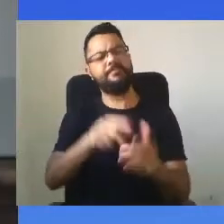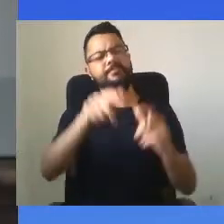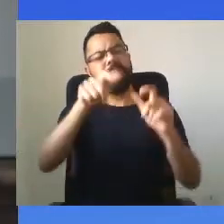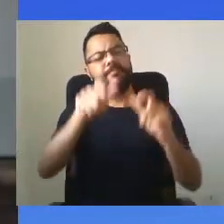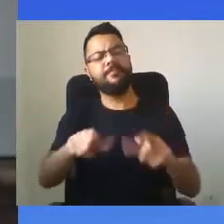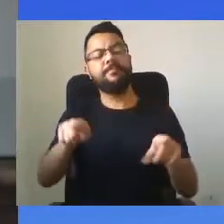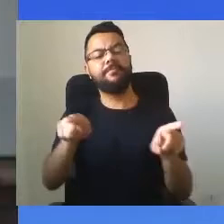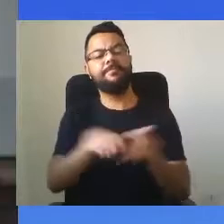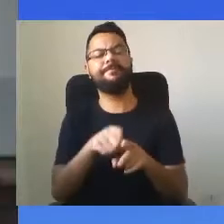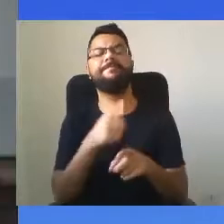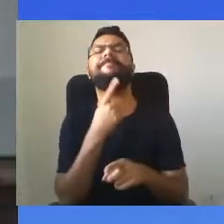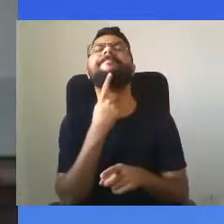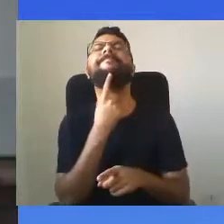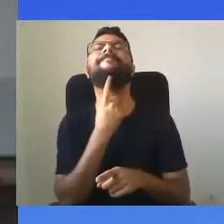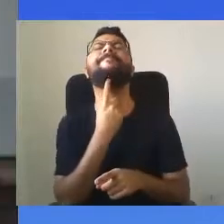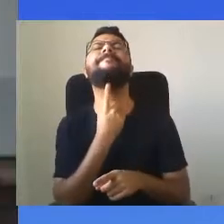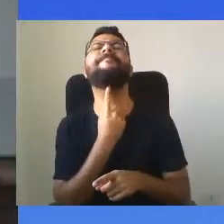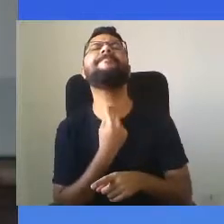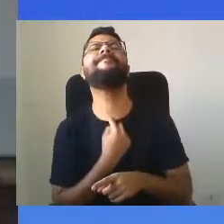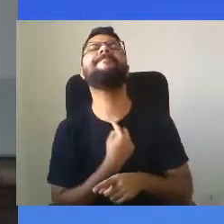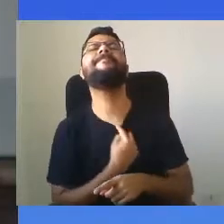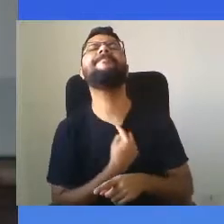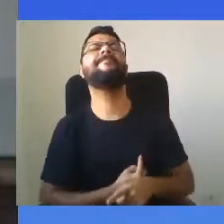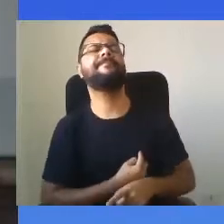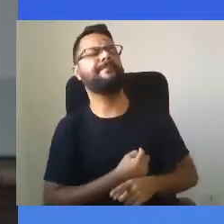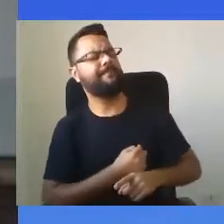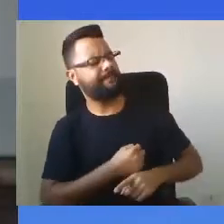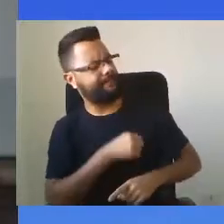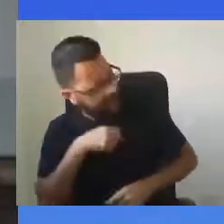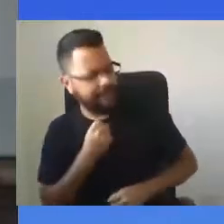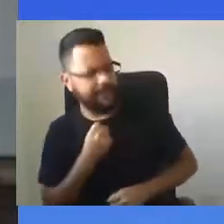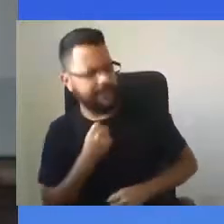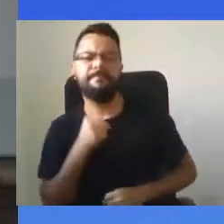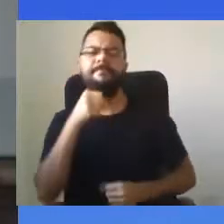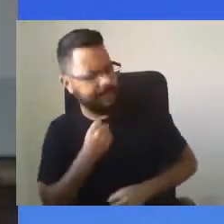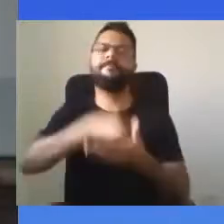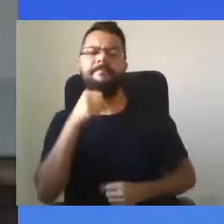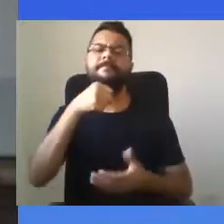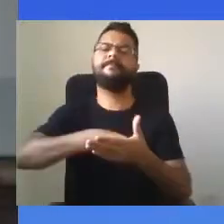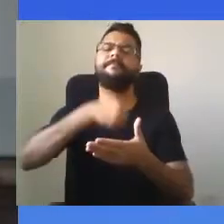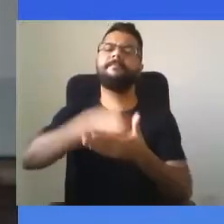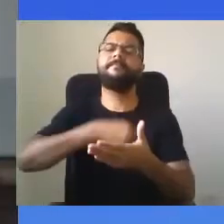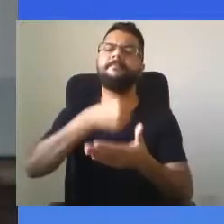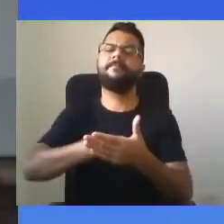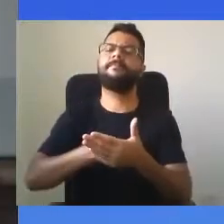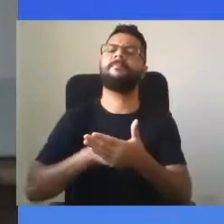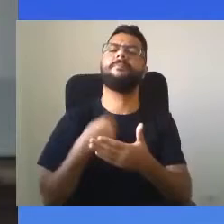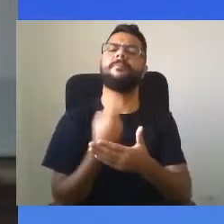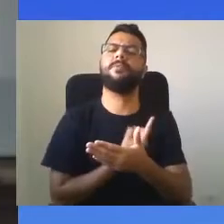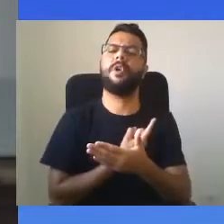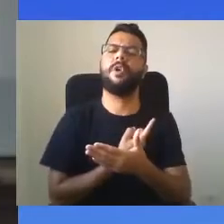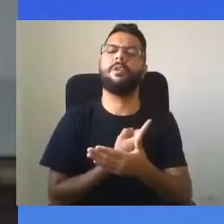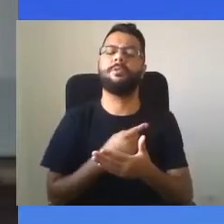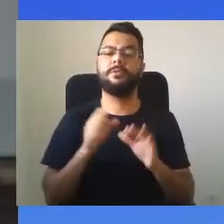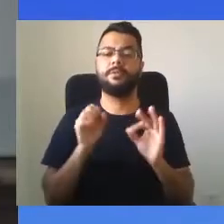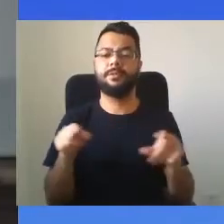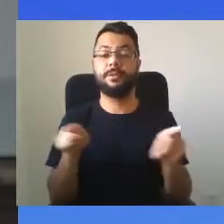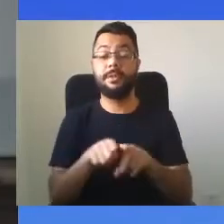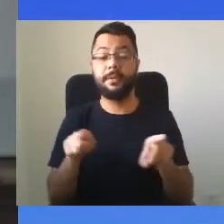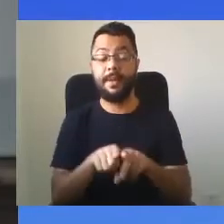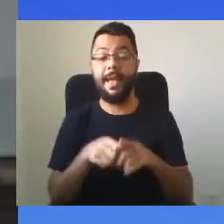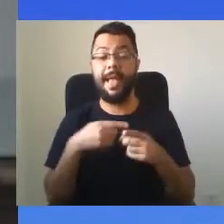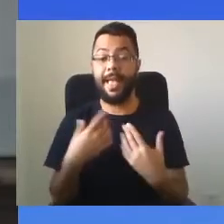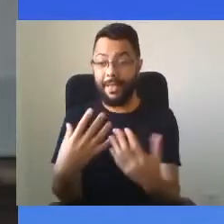coração que juntos continuaremos cuidando do que é o nosso. Conto com todos vocês nessa caminhada. Eu